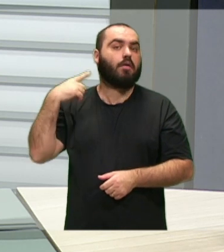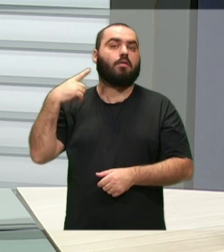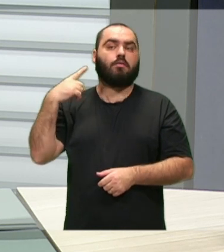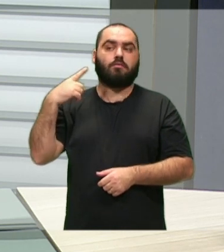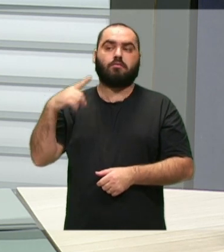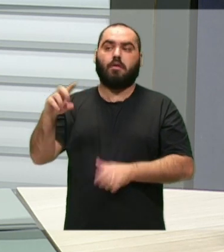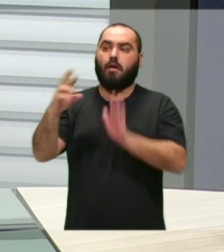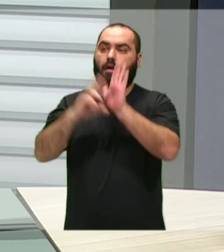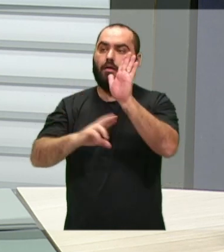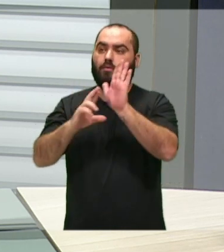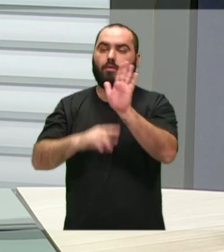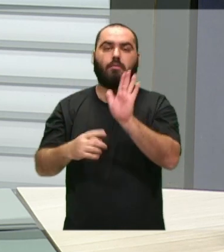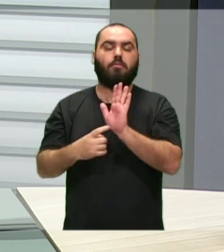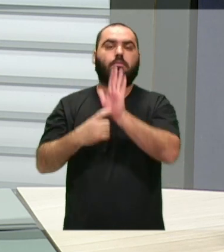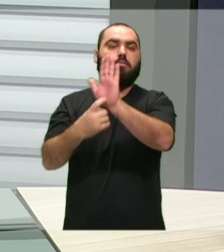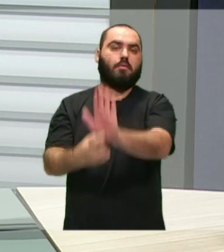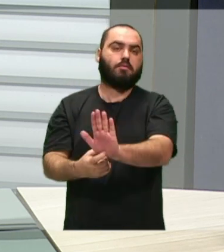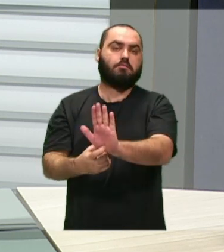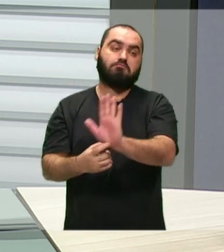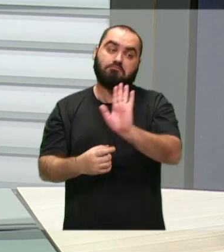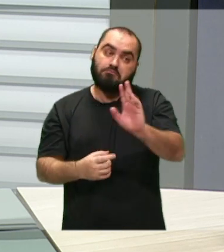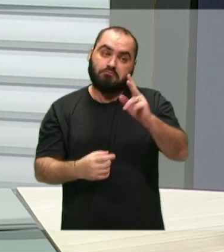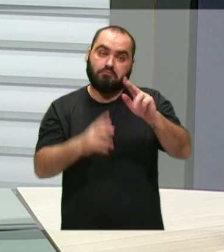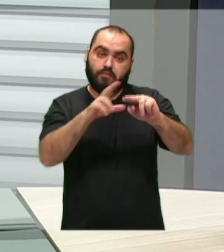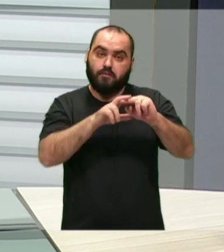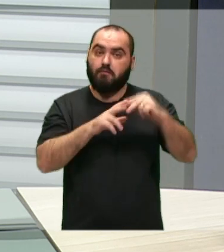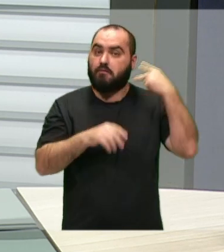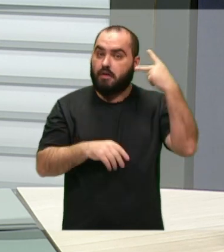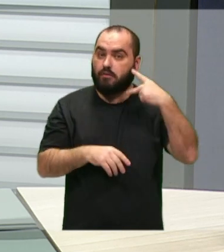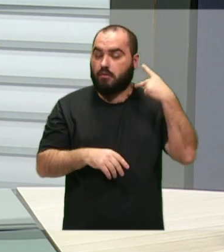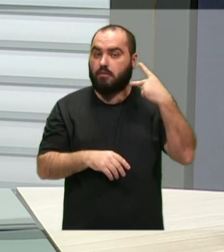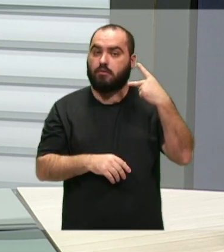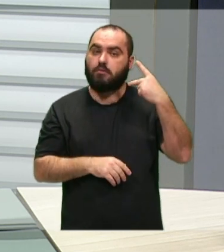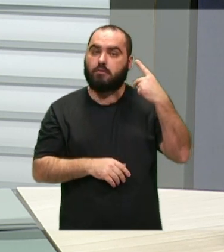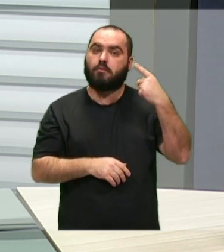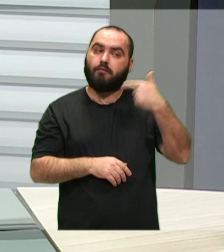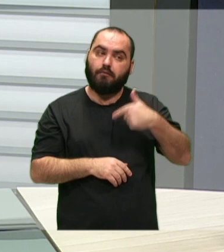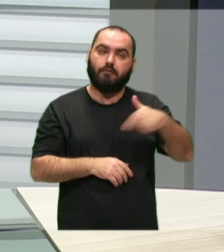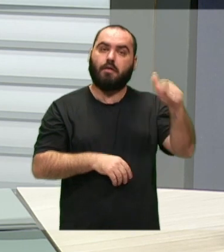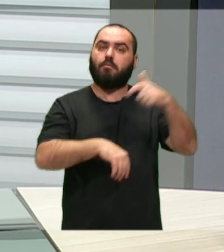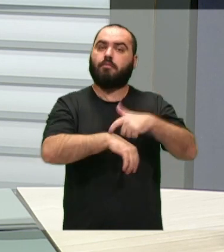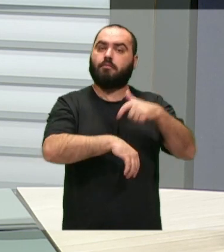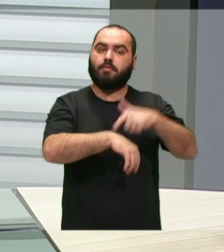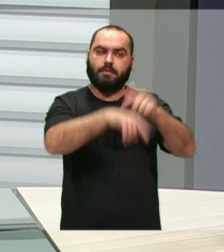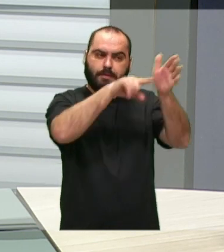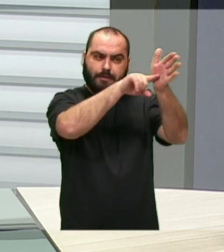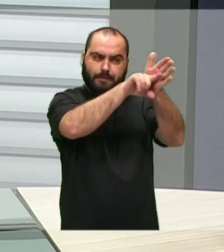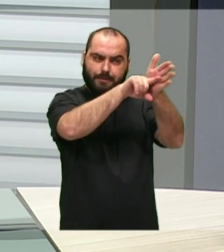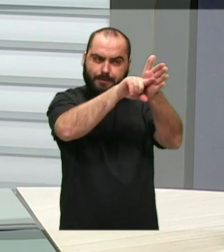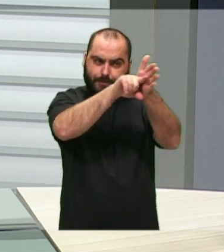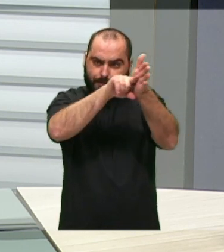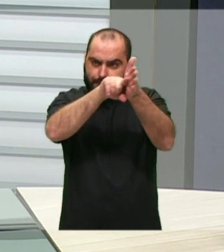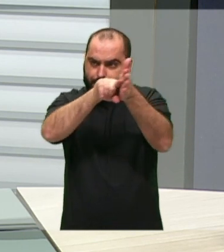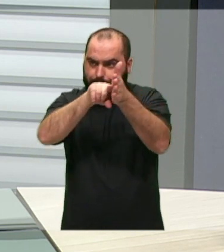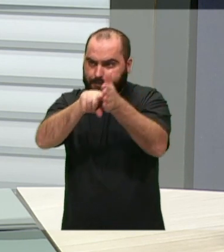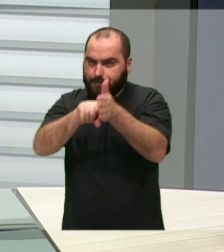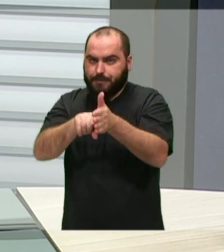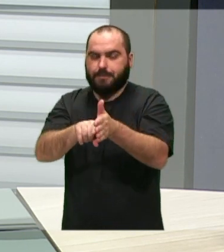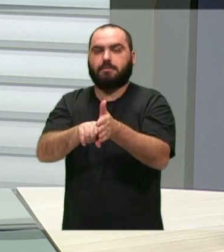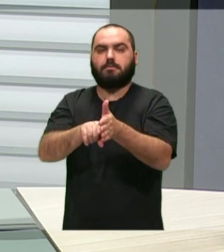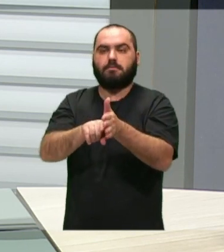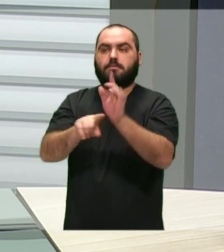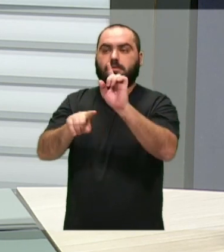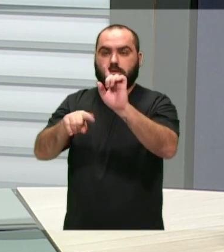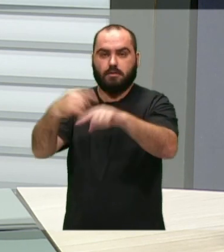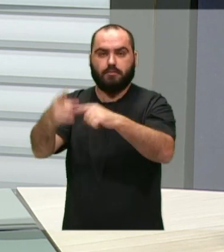do relator vai apresentar e os vereadores têm esse momento agora para fazer toda essa investigação, podemos dizer assim, a instrução